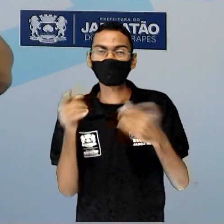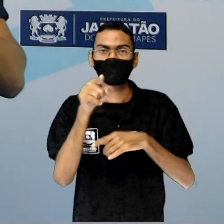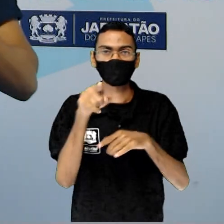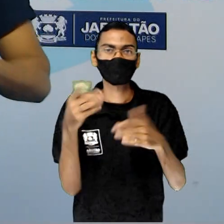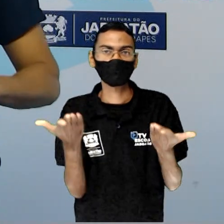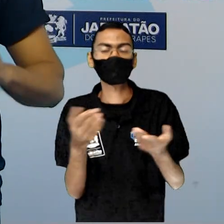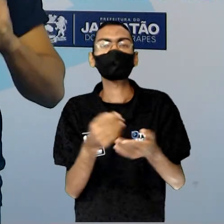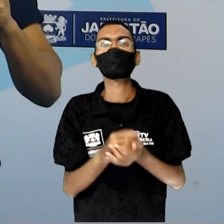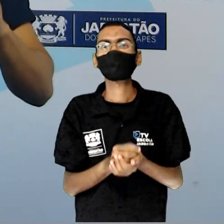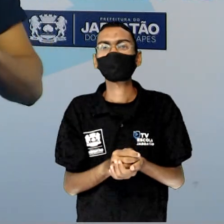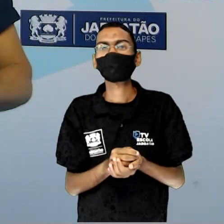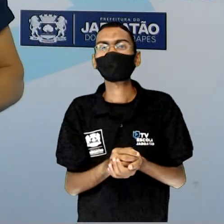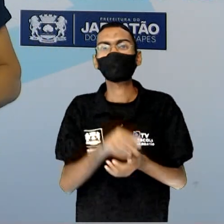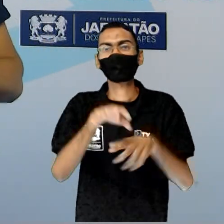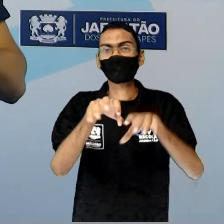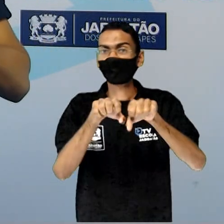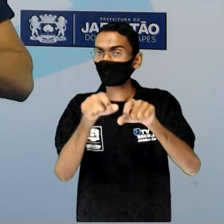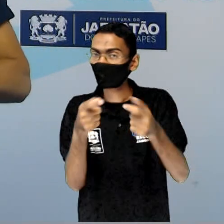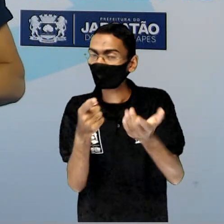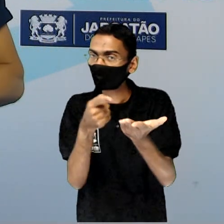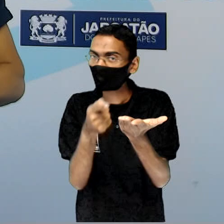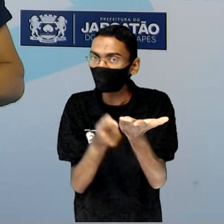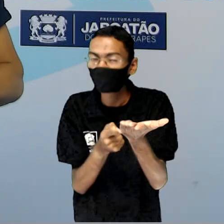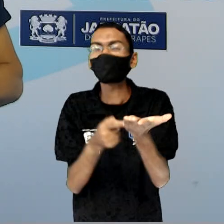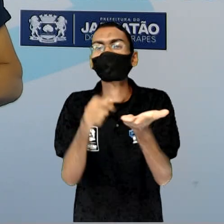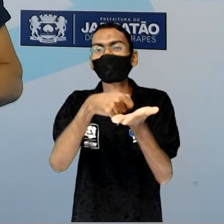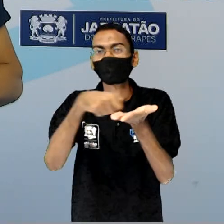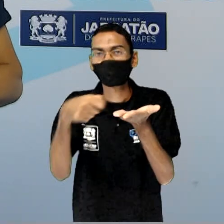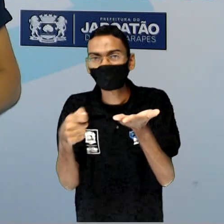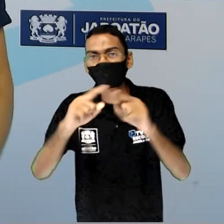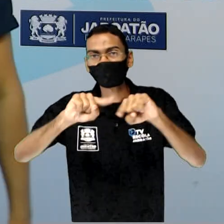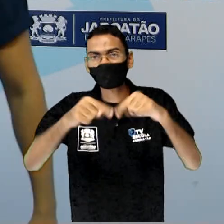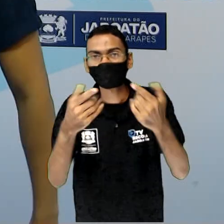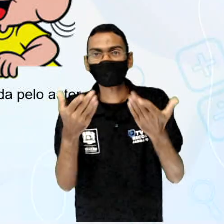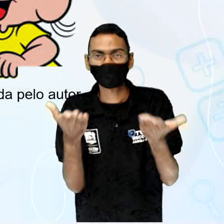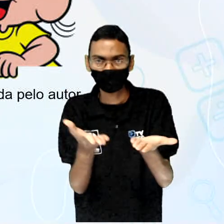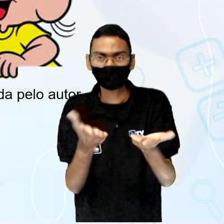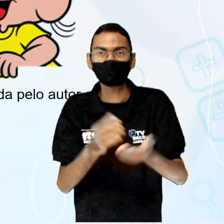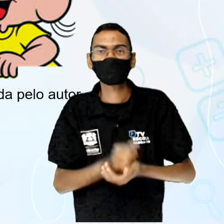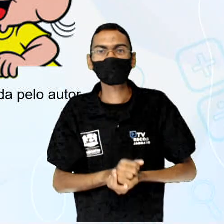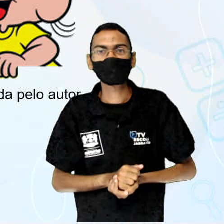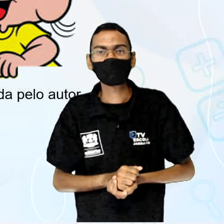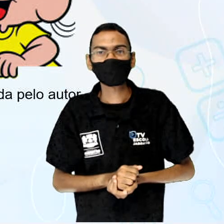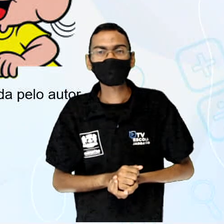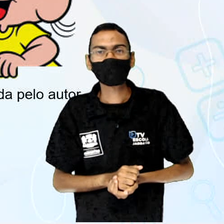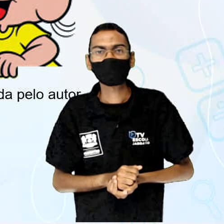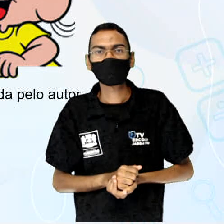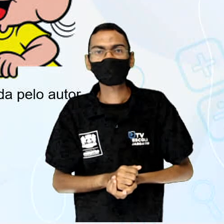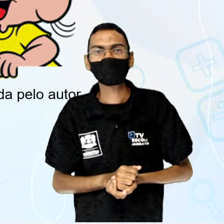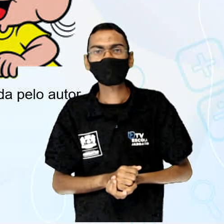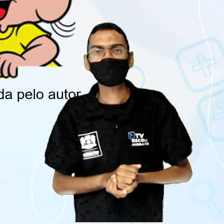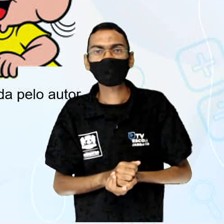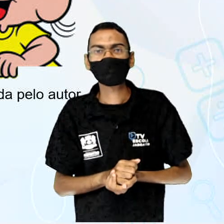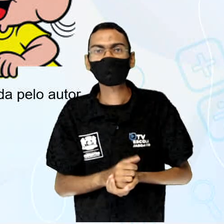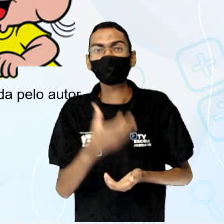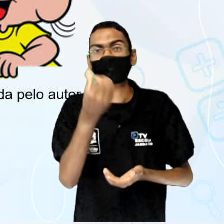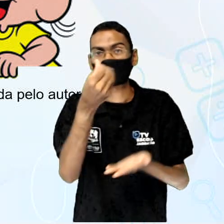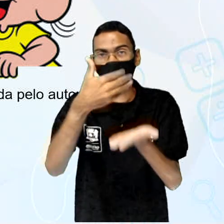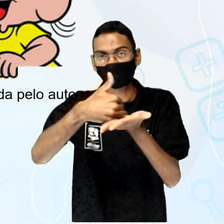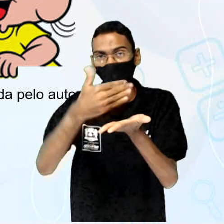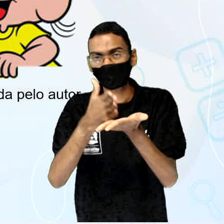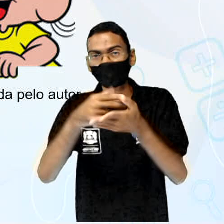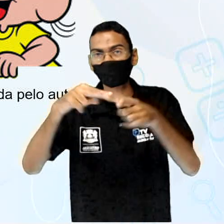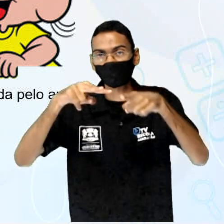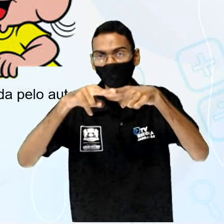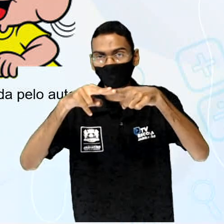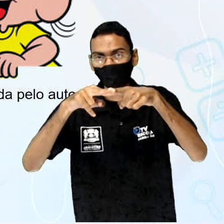Pega o seu caderno e a sua caneta e faça a anotação do desafio. Das 6 fatias da pizza de